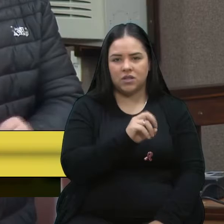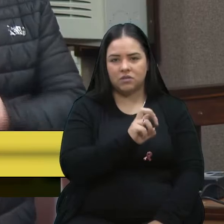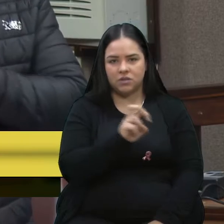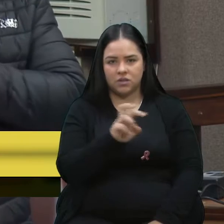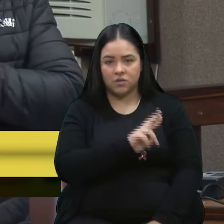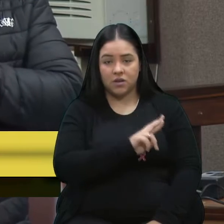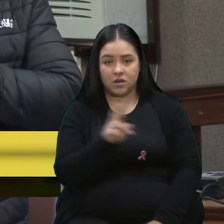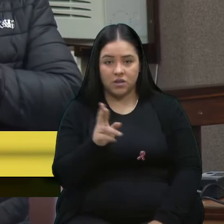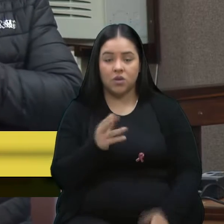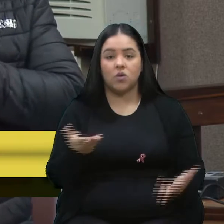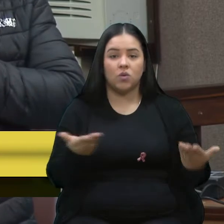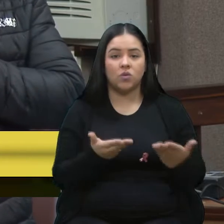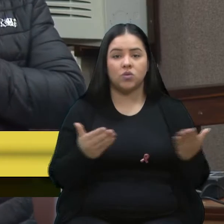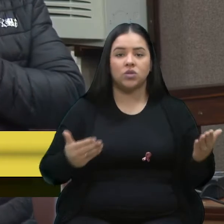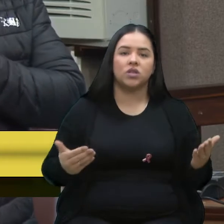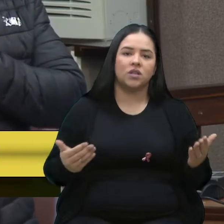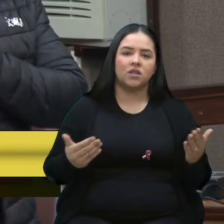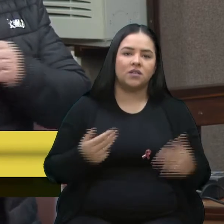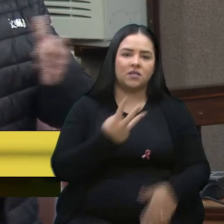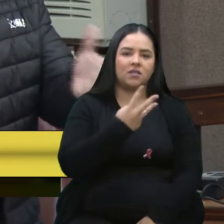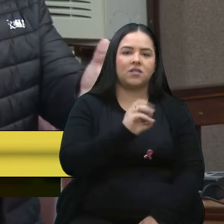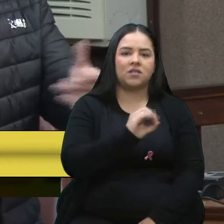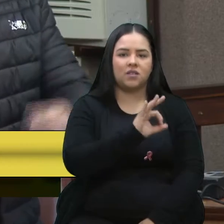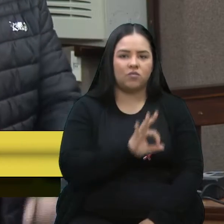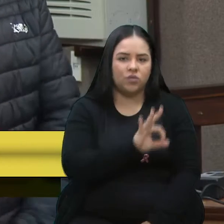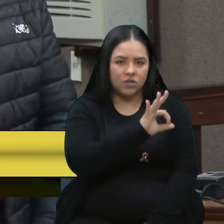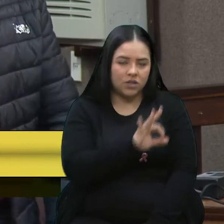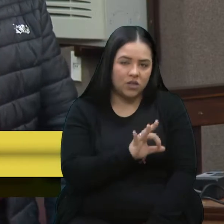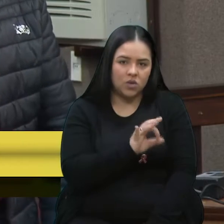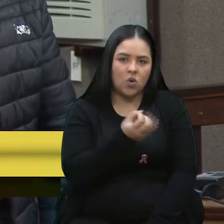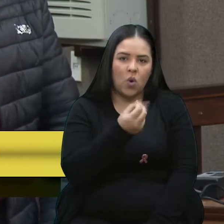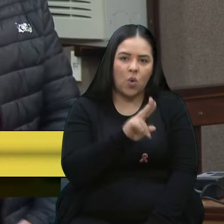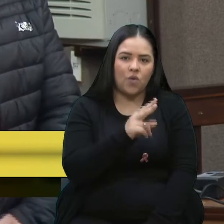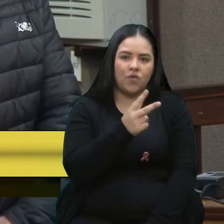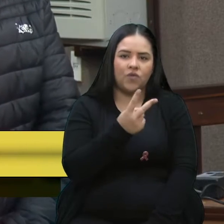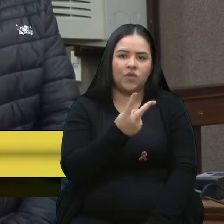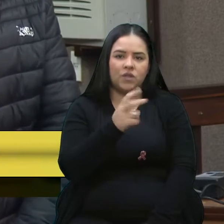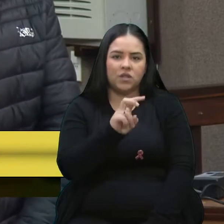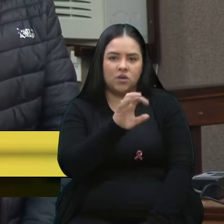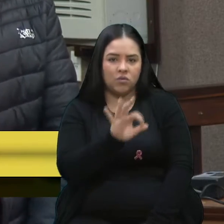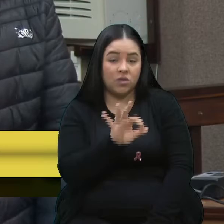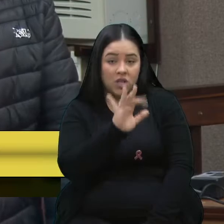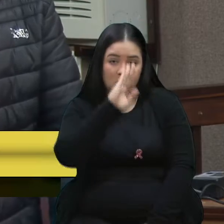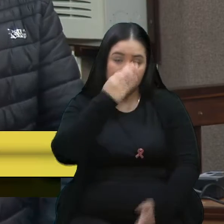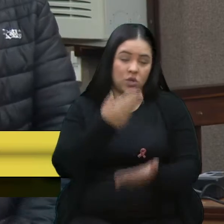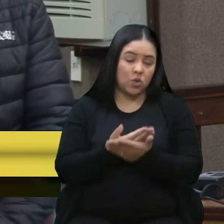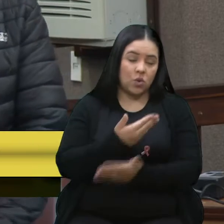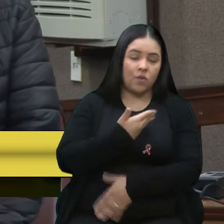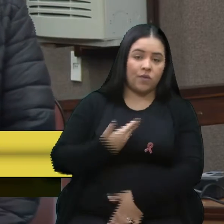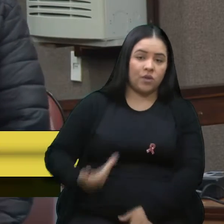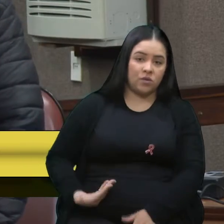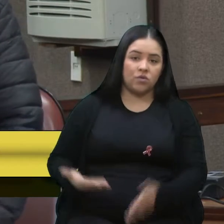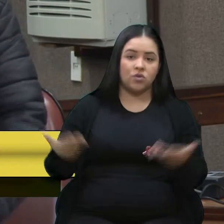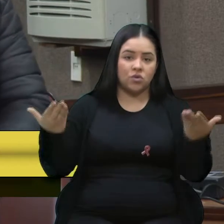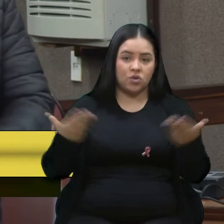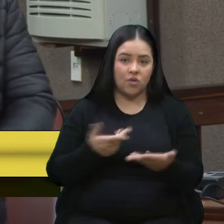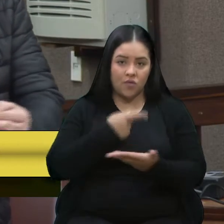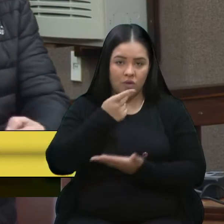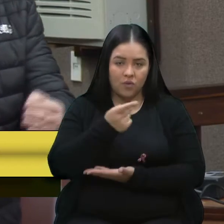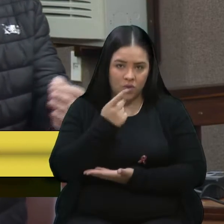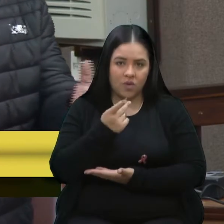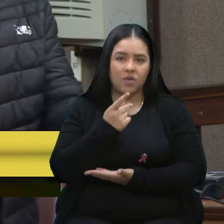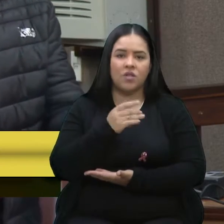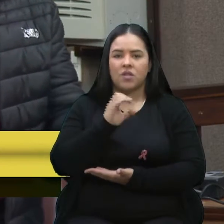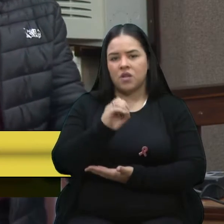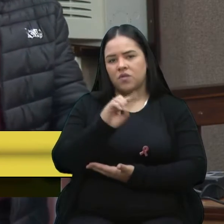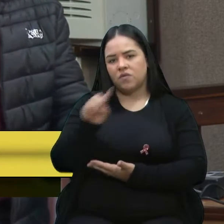Hoje, 30% ou 25%, que, obviamente, o ano que vem o governador já anunciou que estaria, estaria em torno de